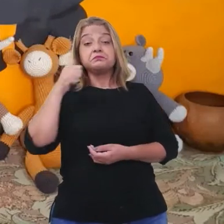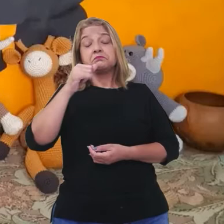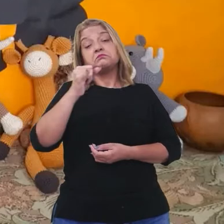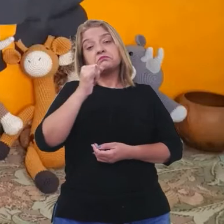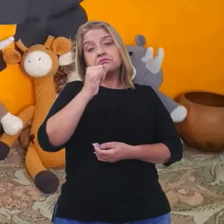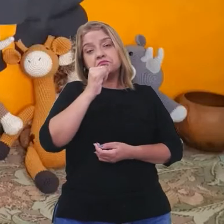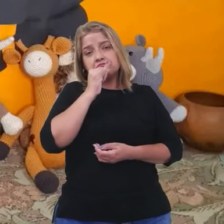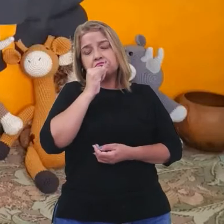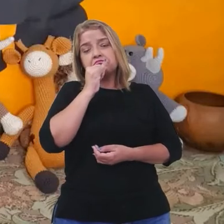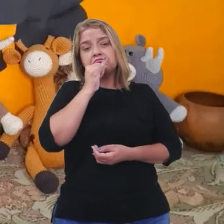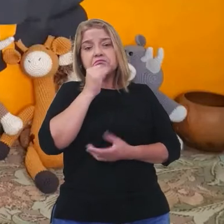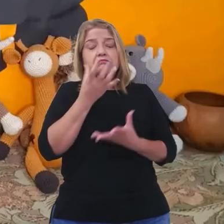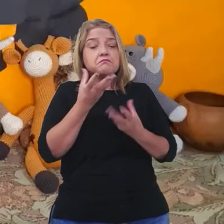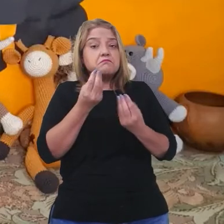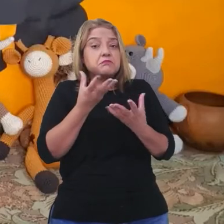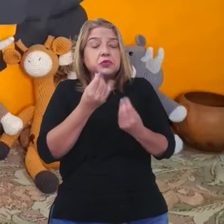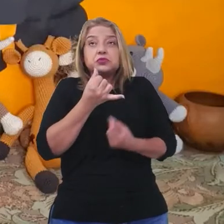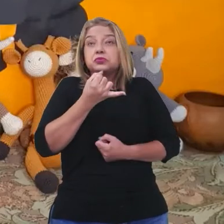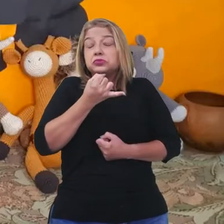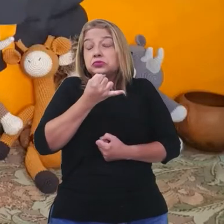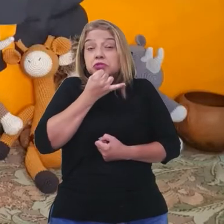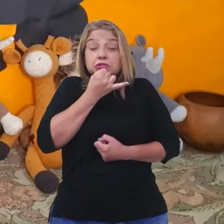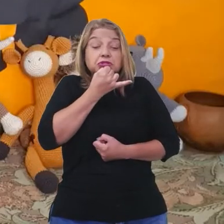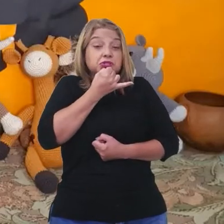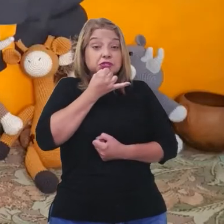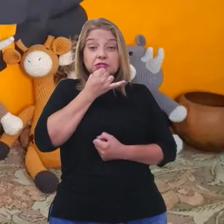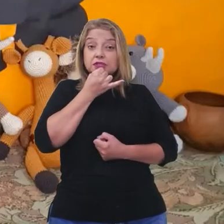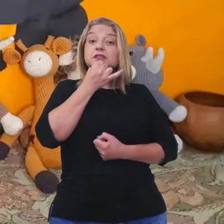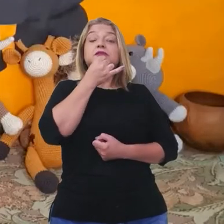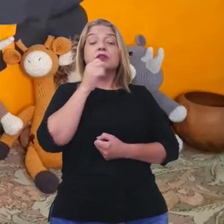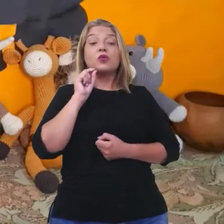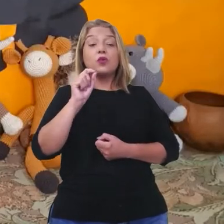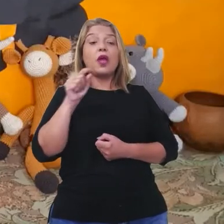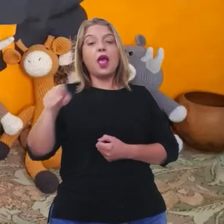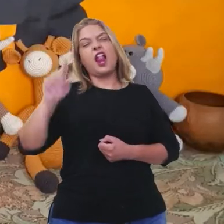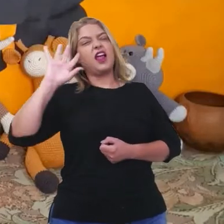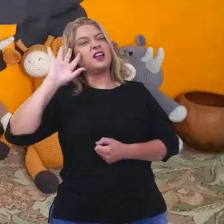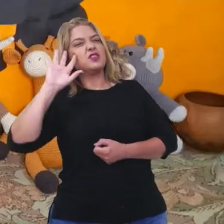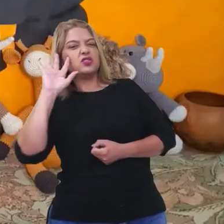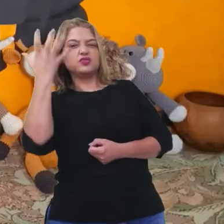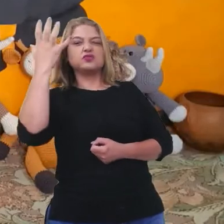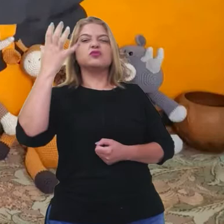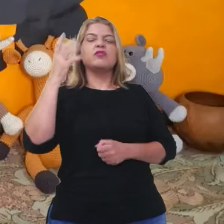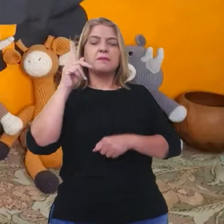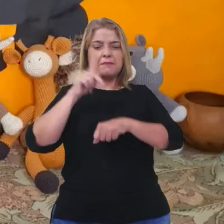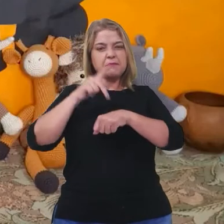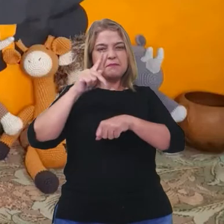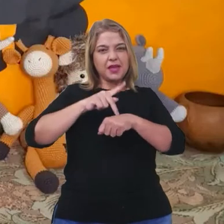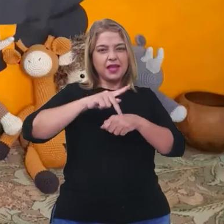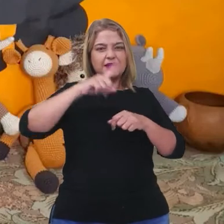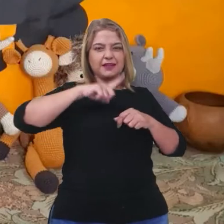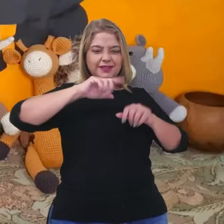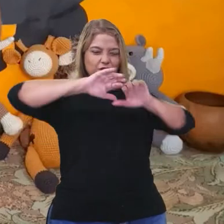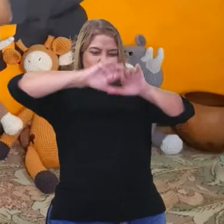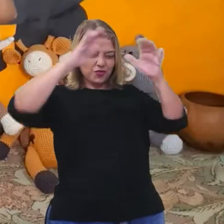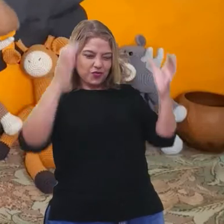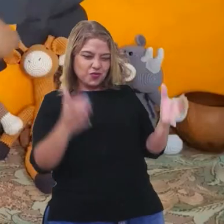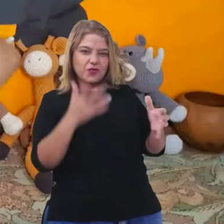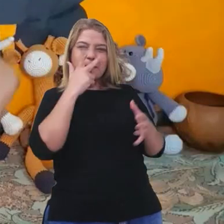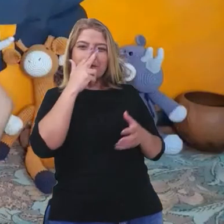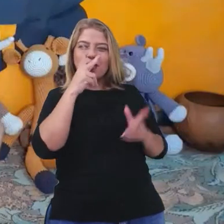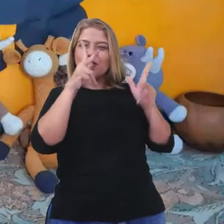aumentou tanto, tanto, tanto, que ela resolveu pegar a pedra com forma de elefante